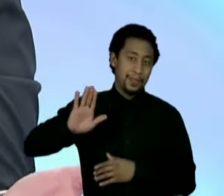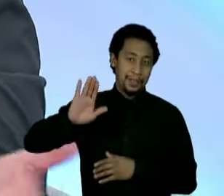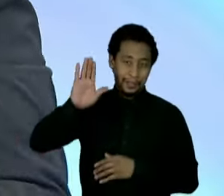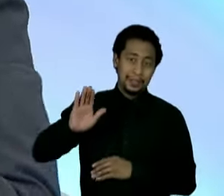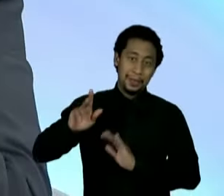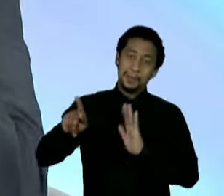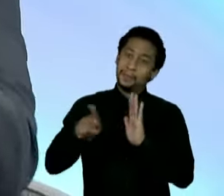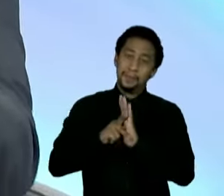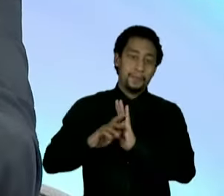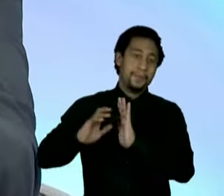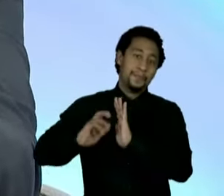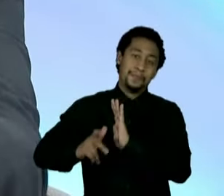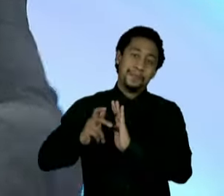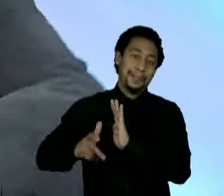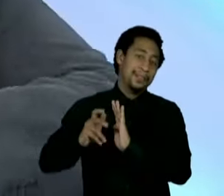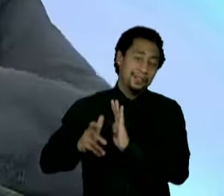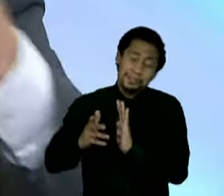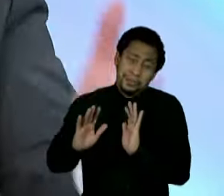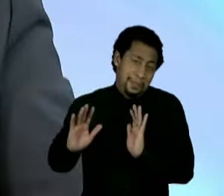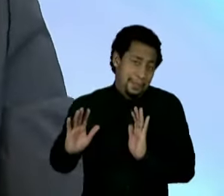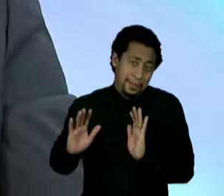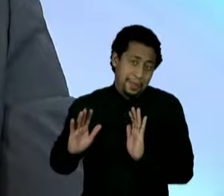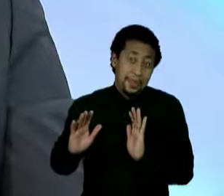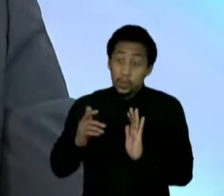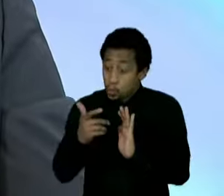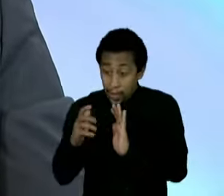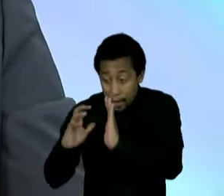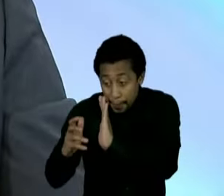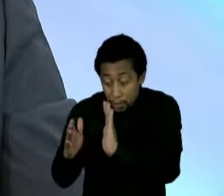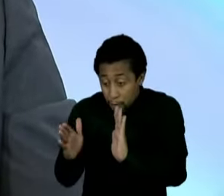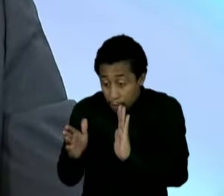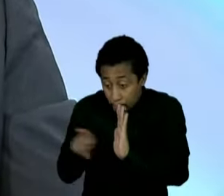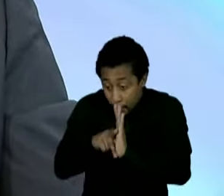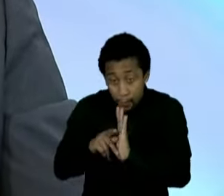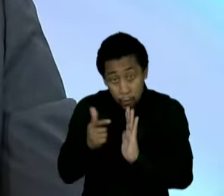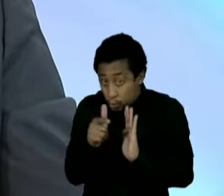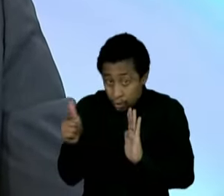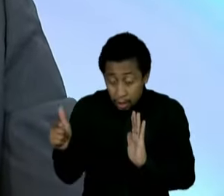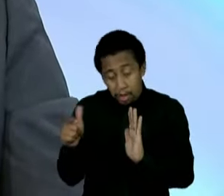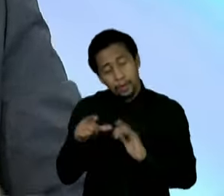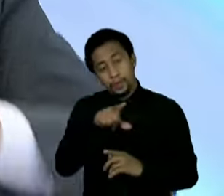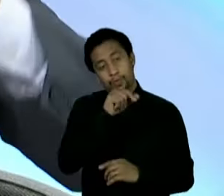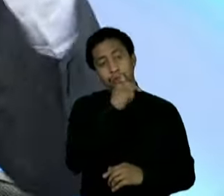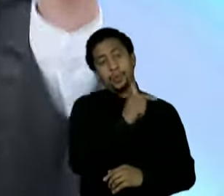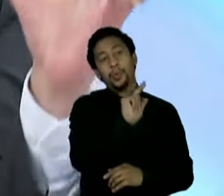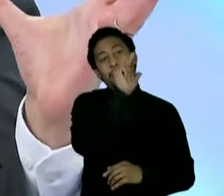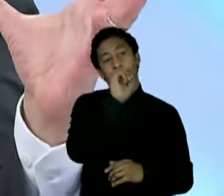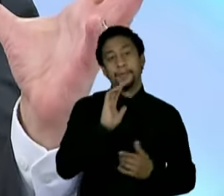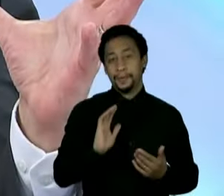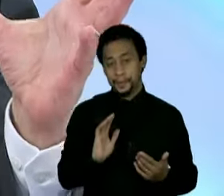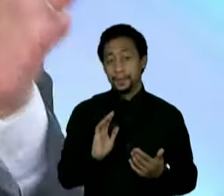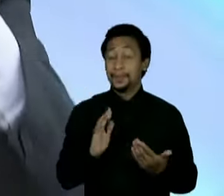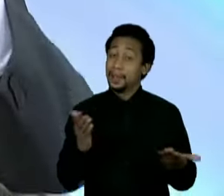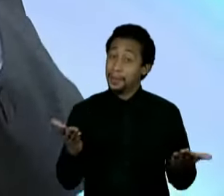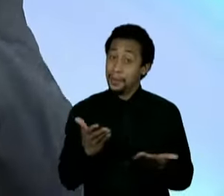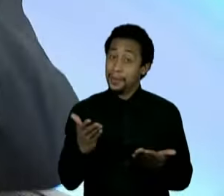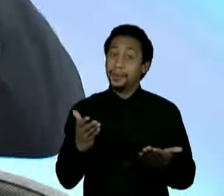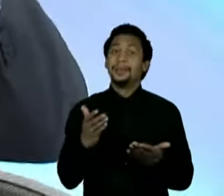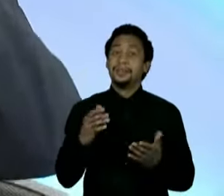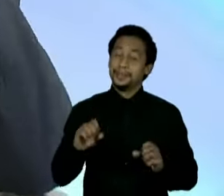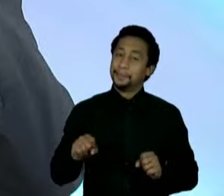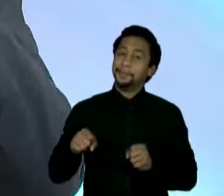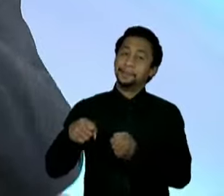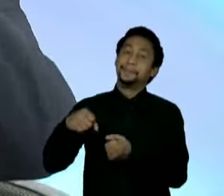dele, é claro, em não havendo, ele fará uma opção. Ele fez uma opção nesse instante pela democracia. Havia